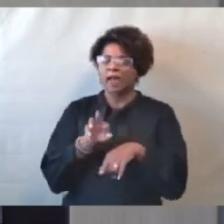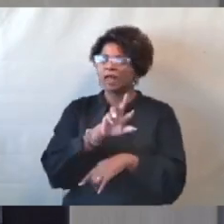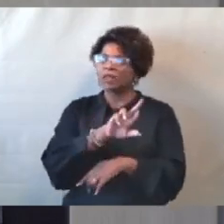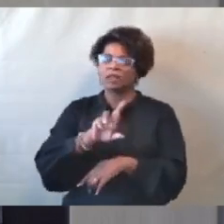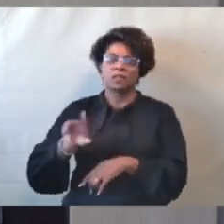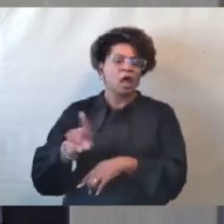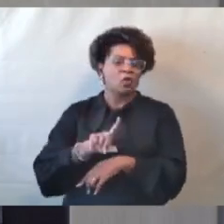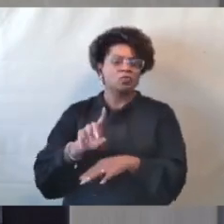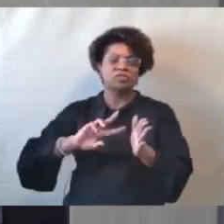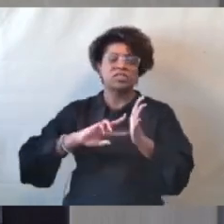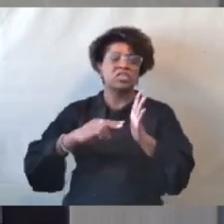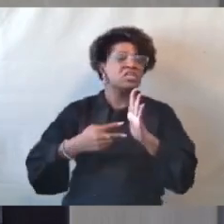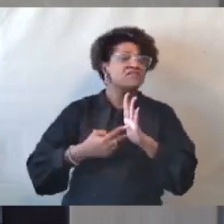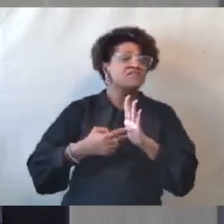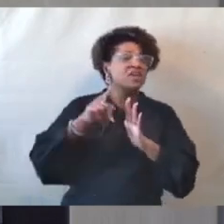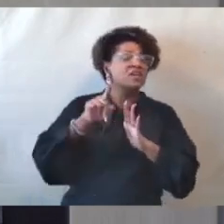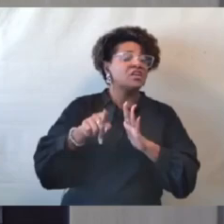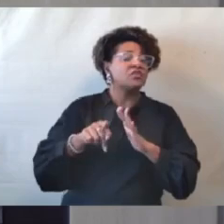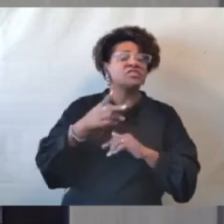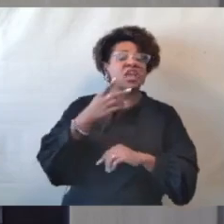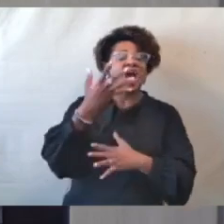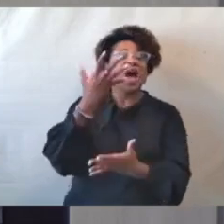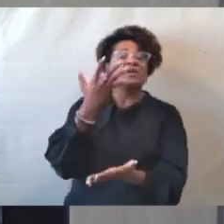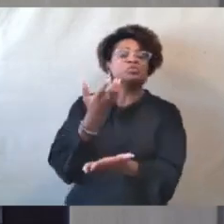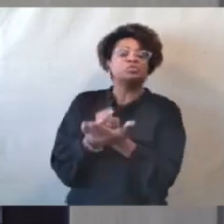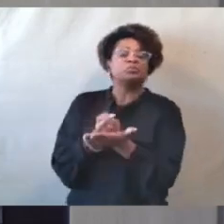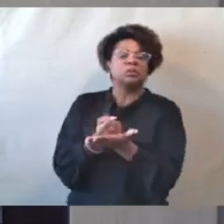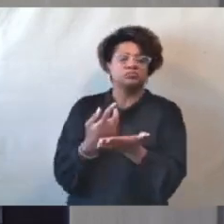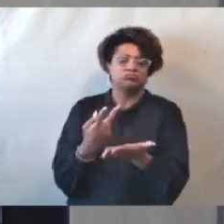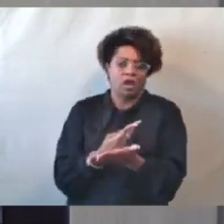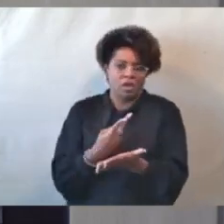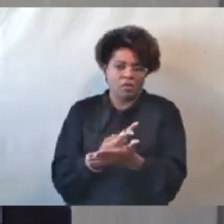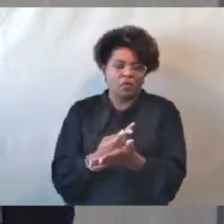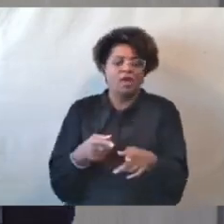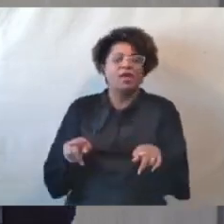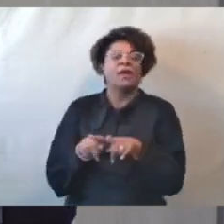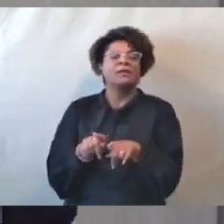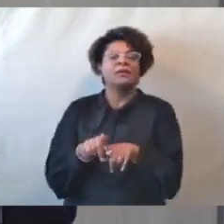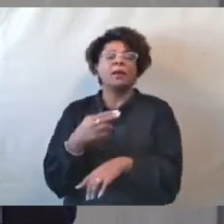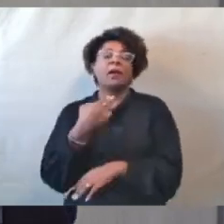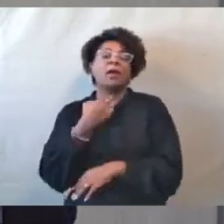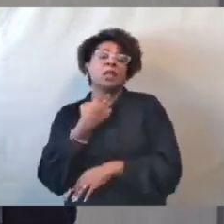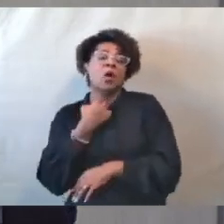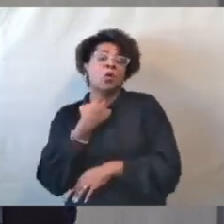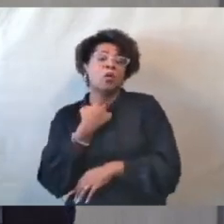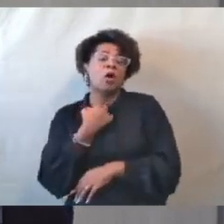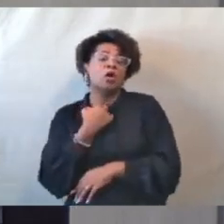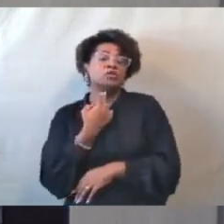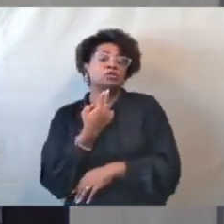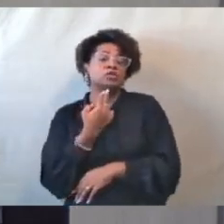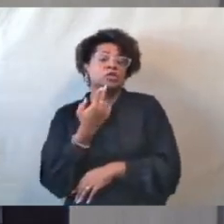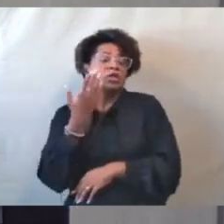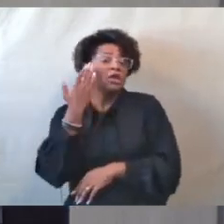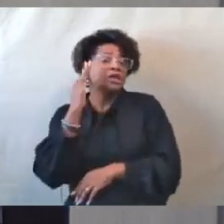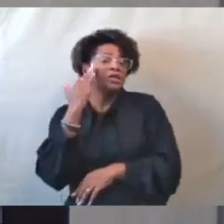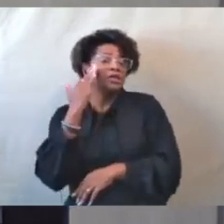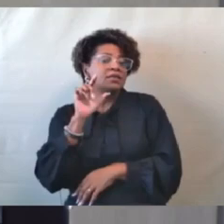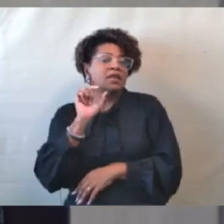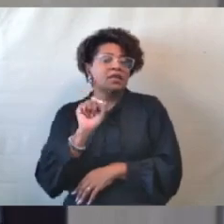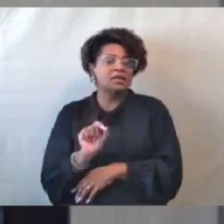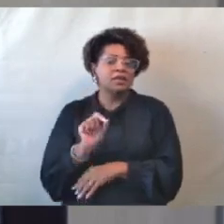bem como não poderá ser interpretada em prejuízo de sua defesa,